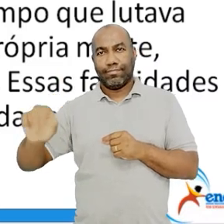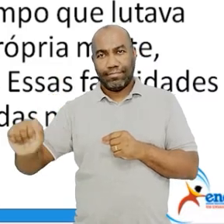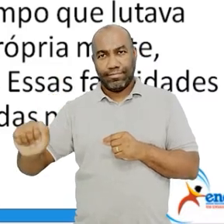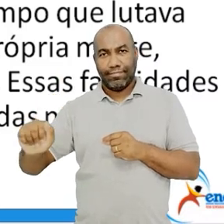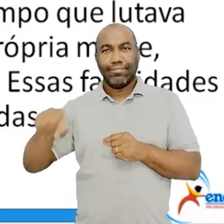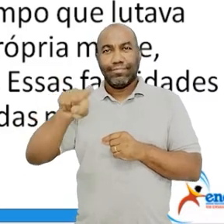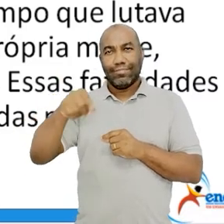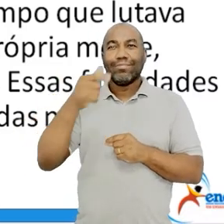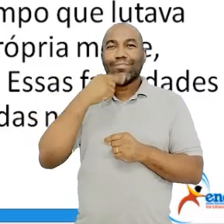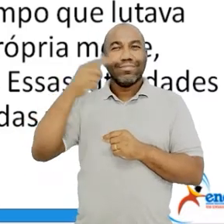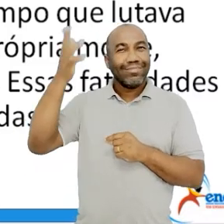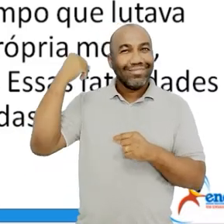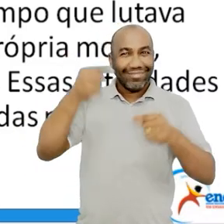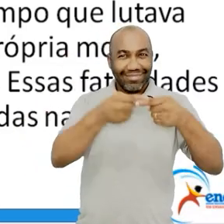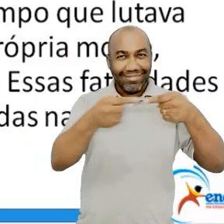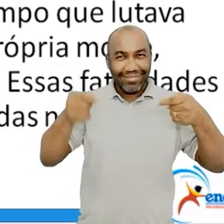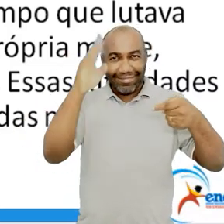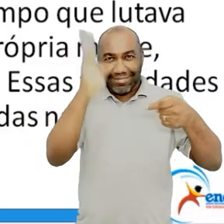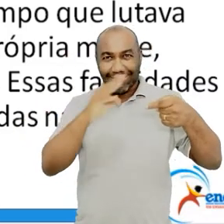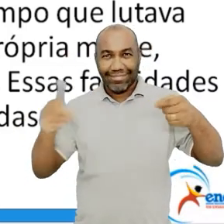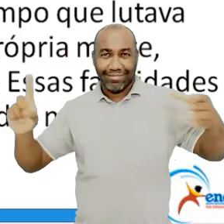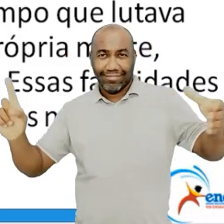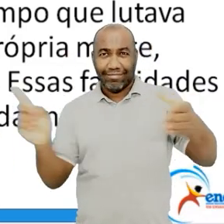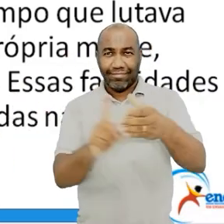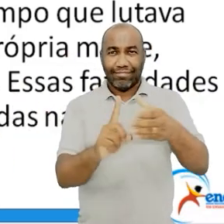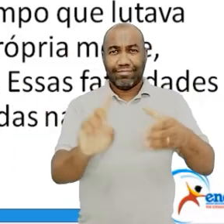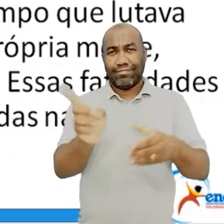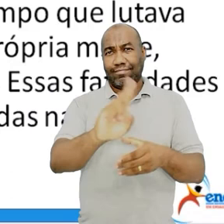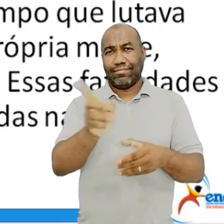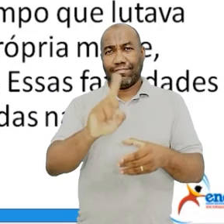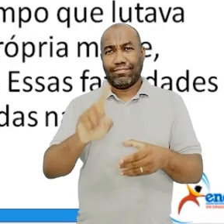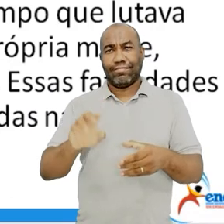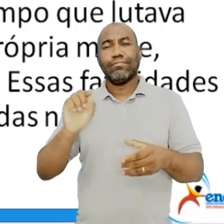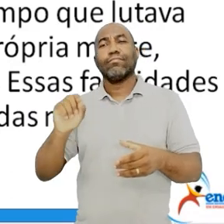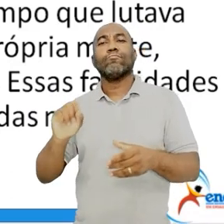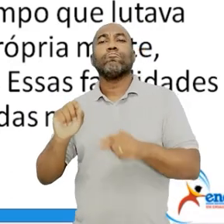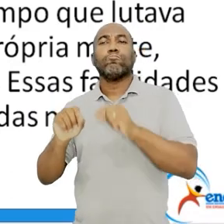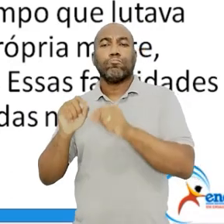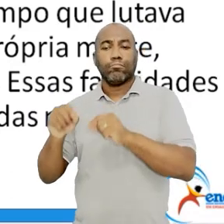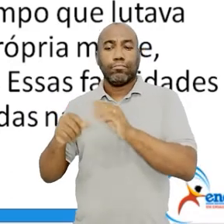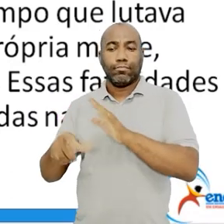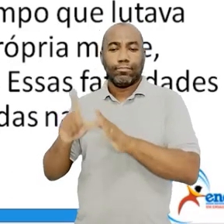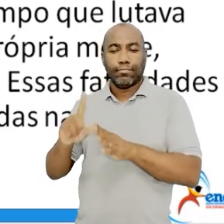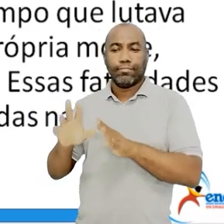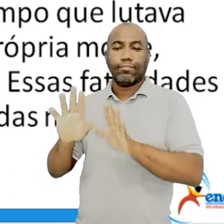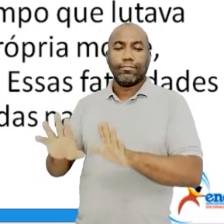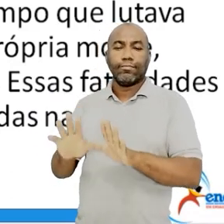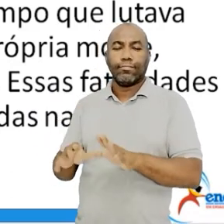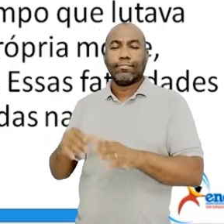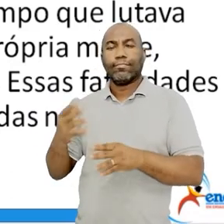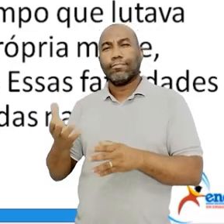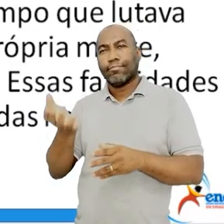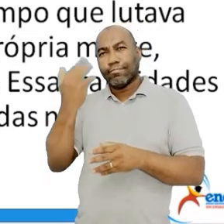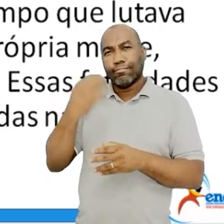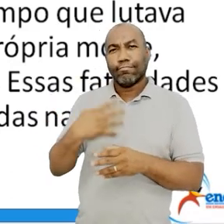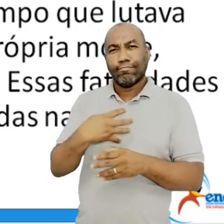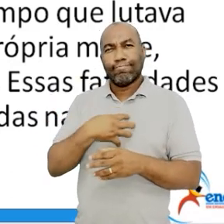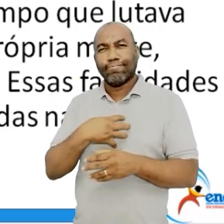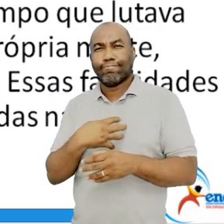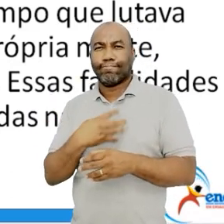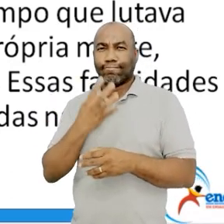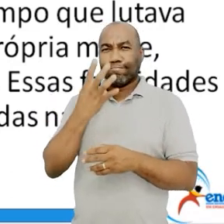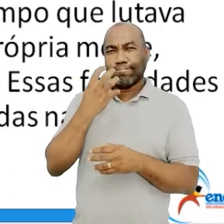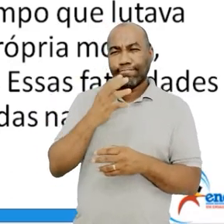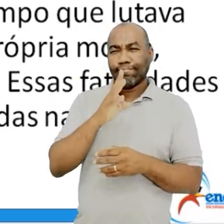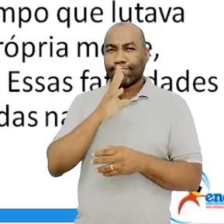disse. Aqui, ele teve vários conflitos durante a sua vida, que fez com que ele crescesse um pouco amargo, triste, mas